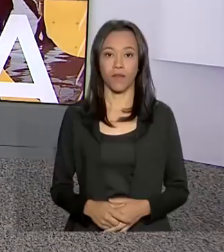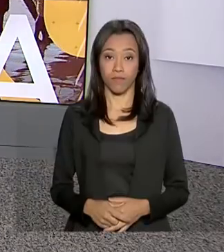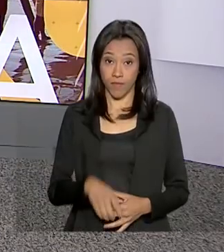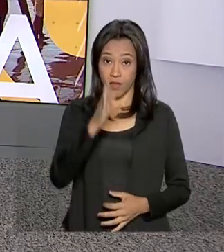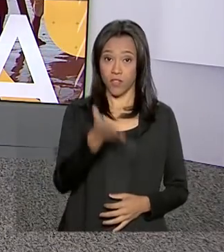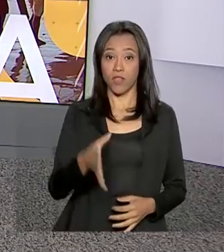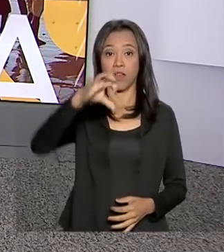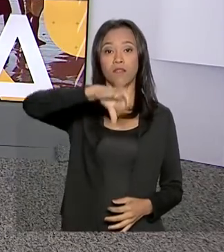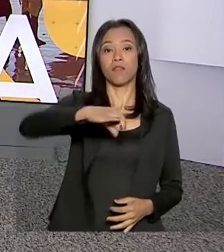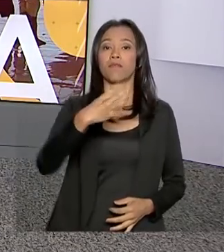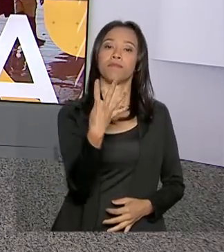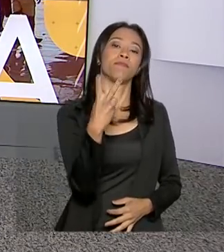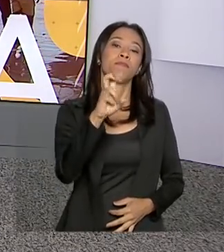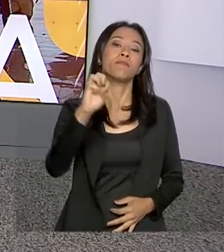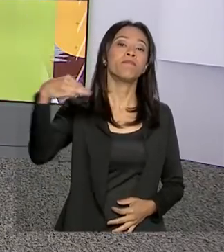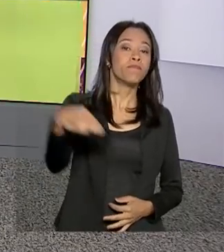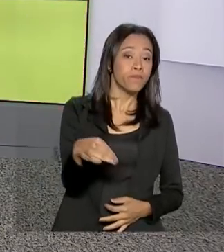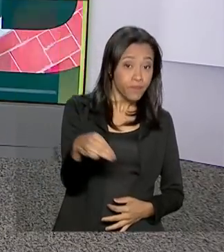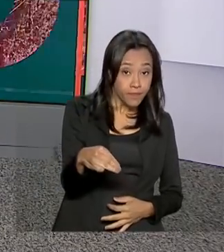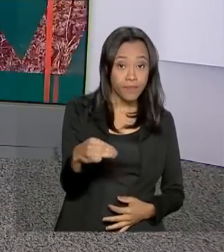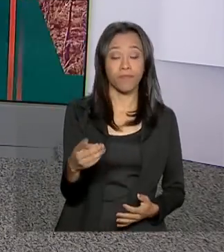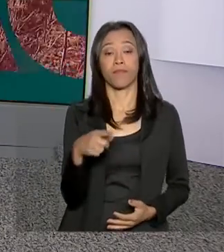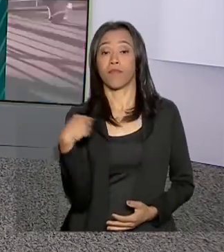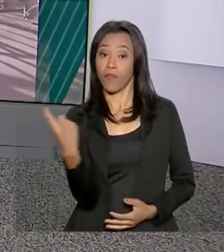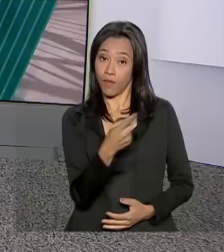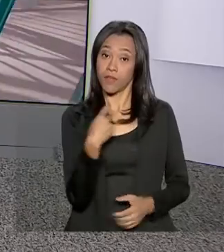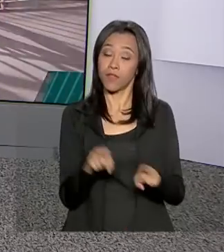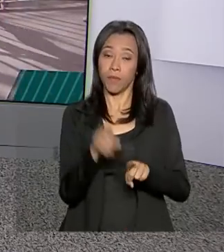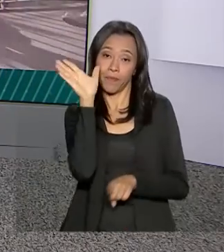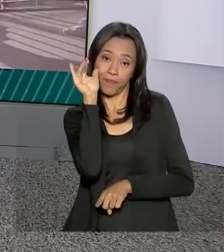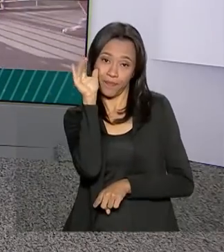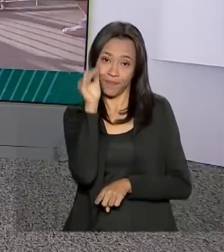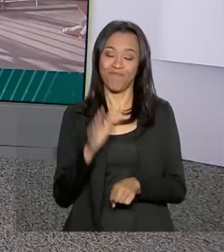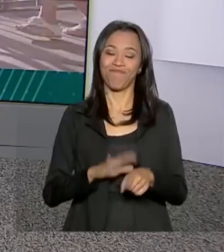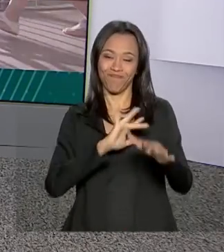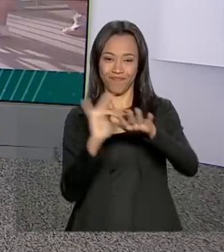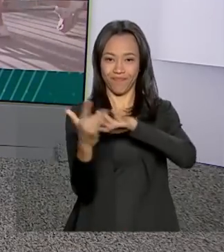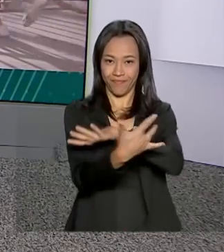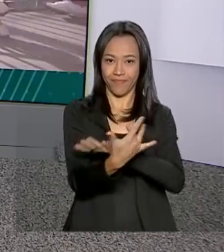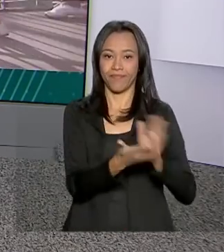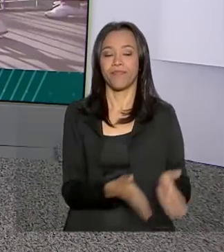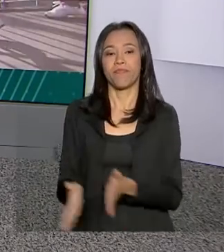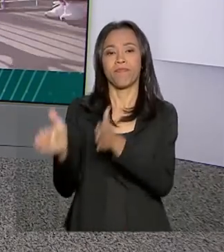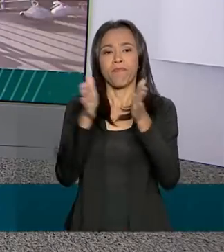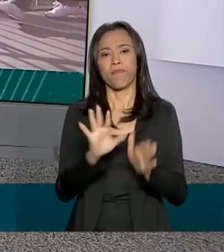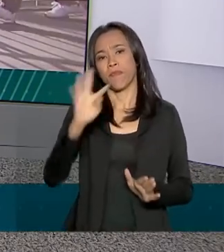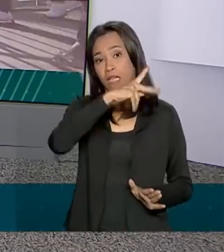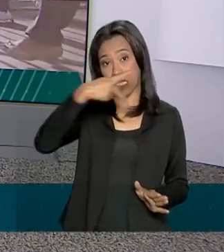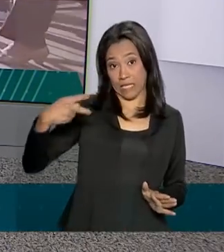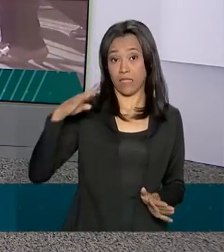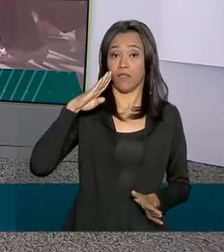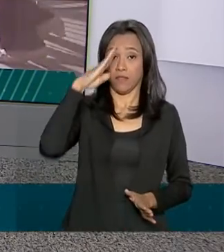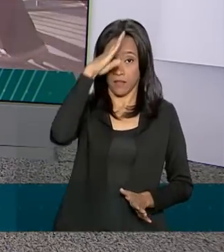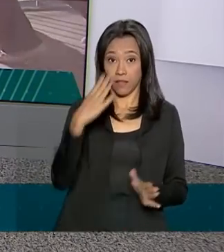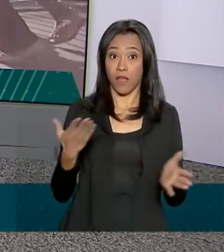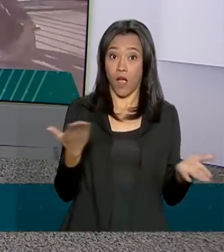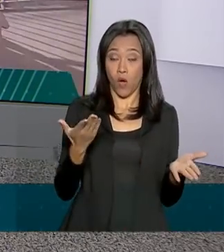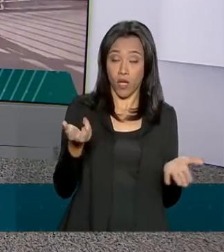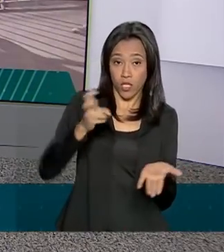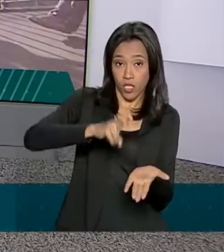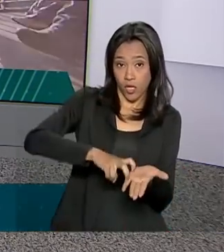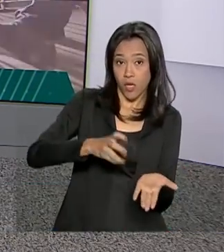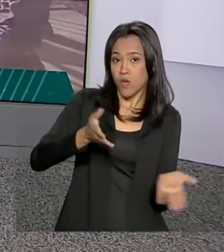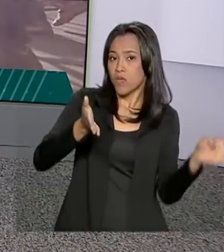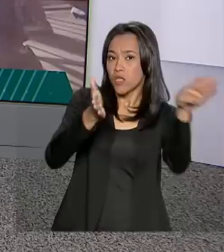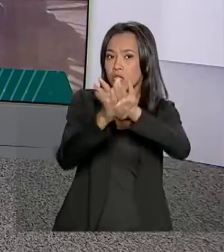São 9 horas e 45 minutos, estamos ao vivo também pelas nossas redes sociais. O presidente Jair Bolsonaro desembarca agora de